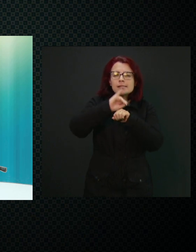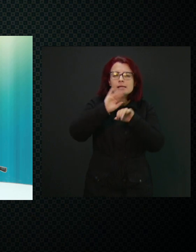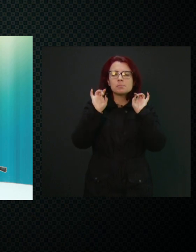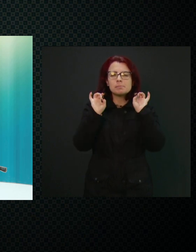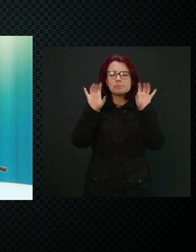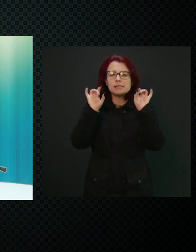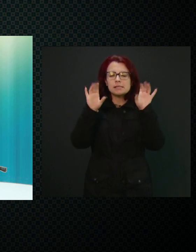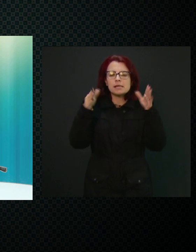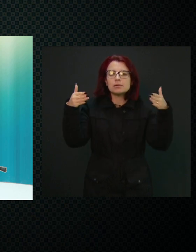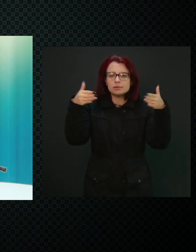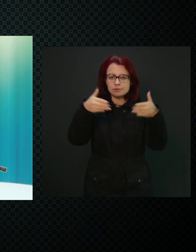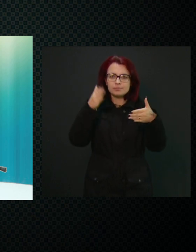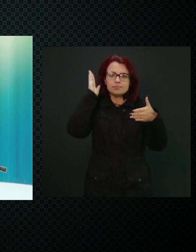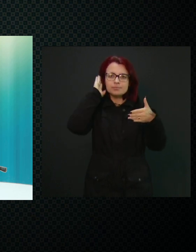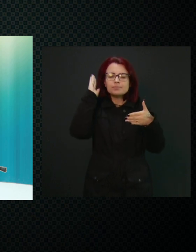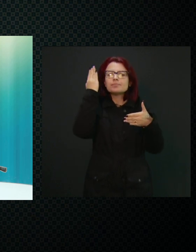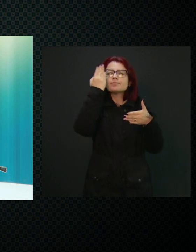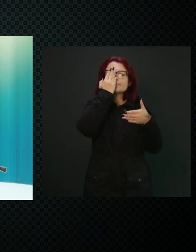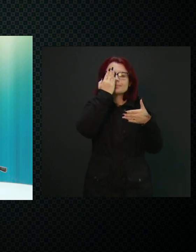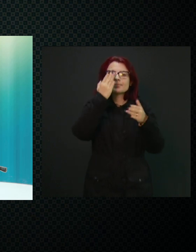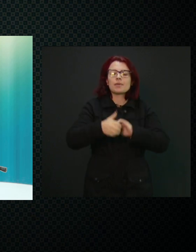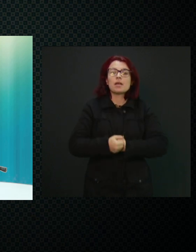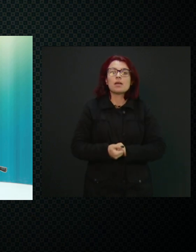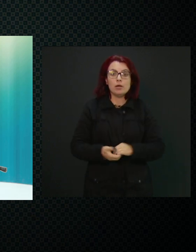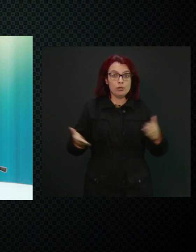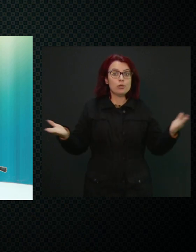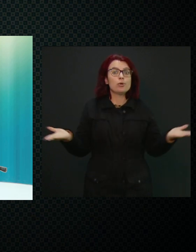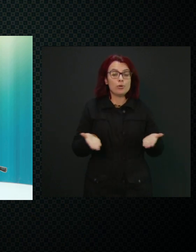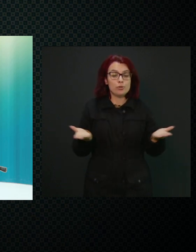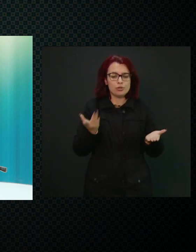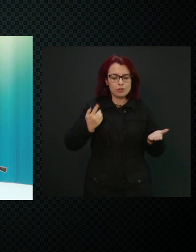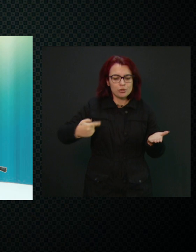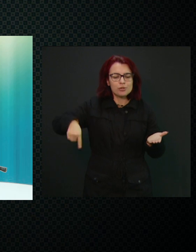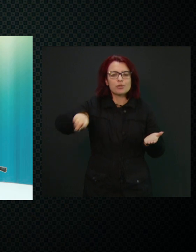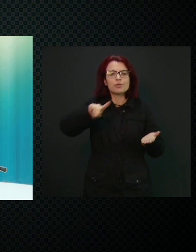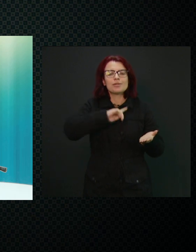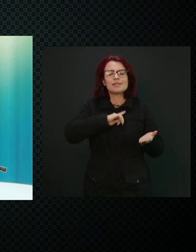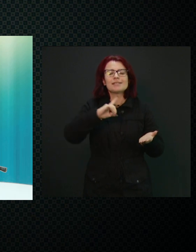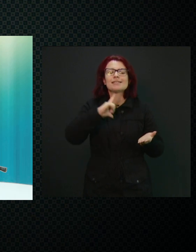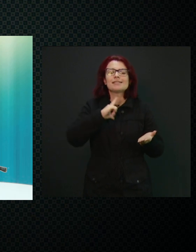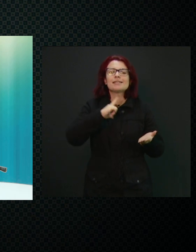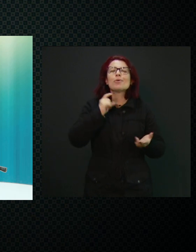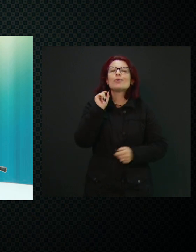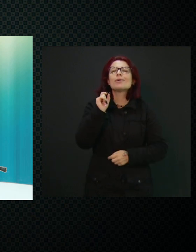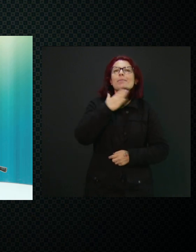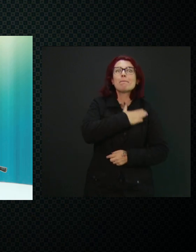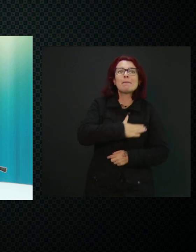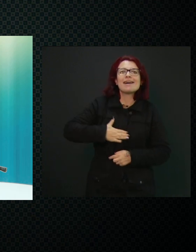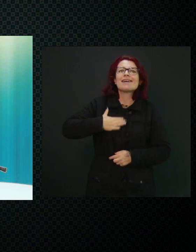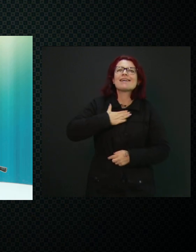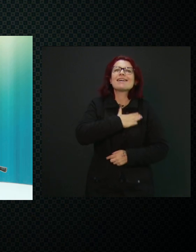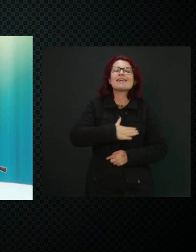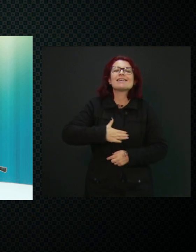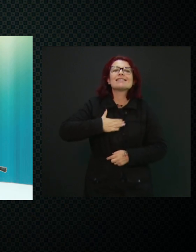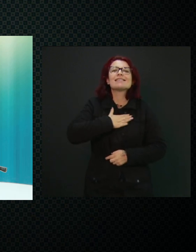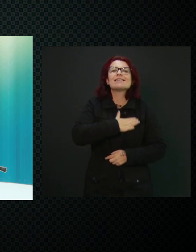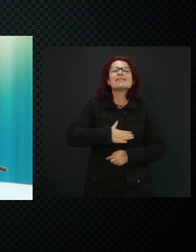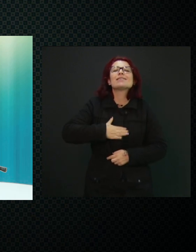especializados surdocegueira. E hoje temos o grande prazer de termos